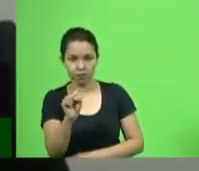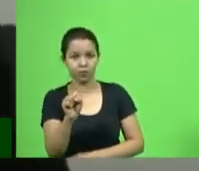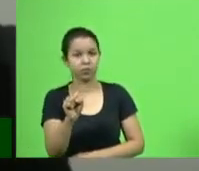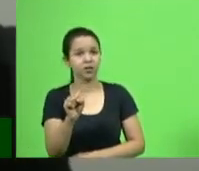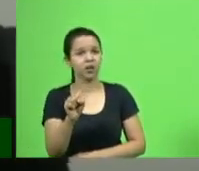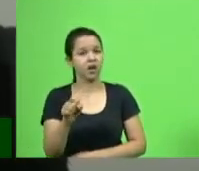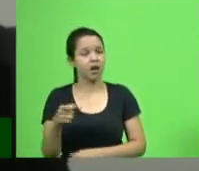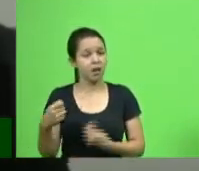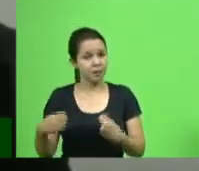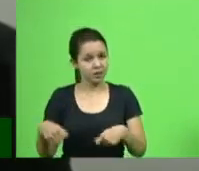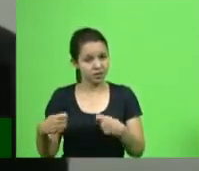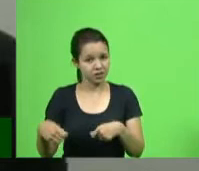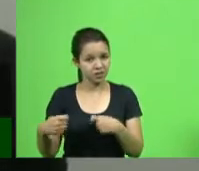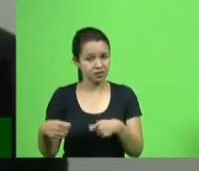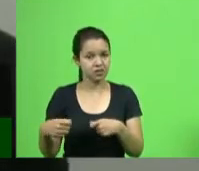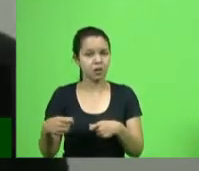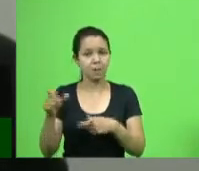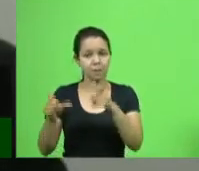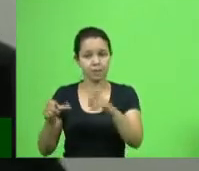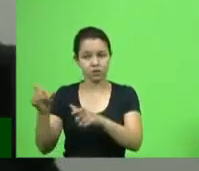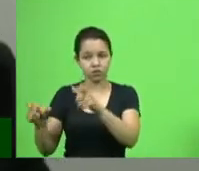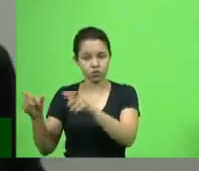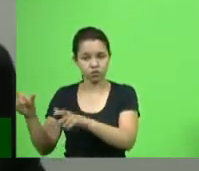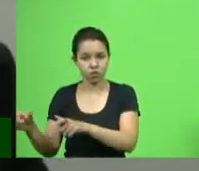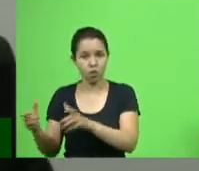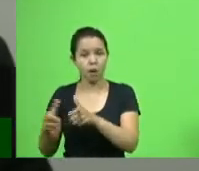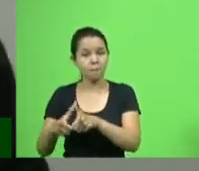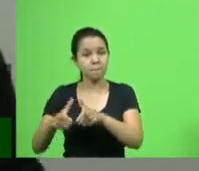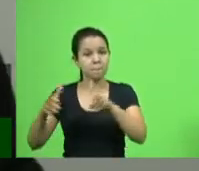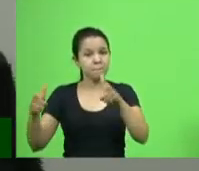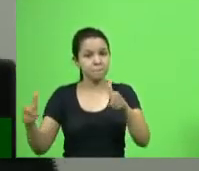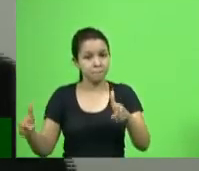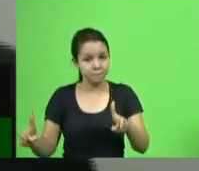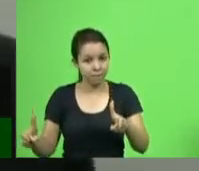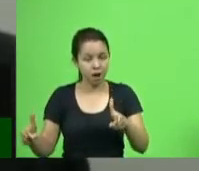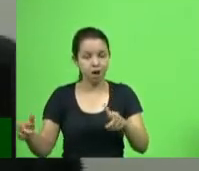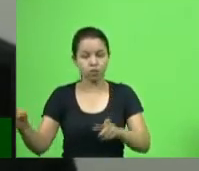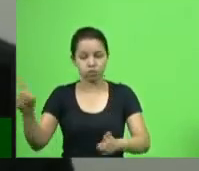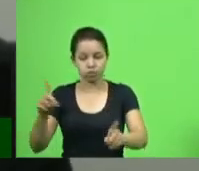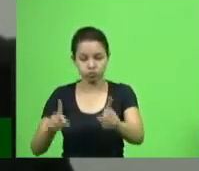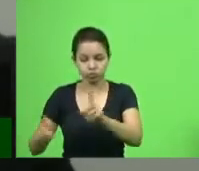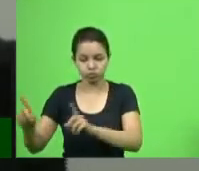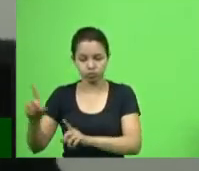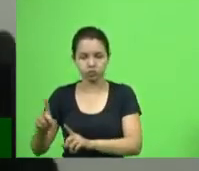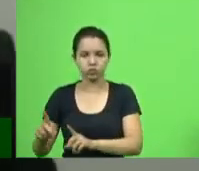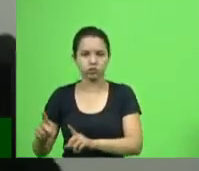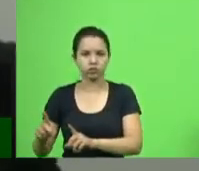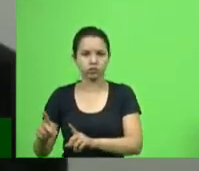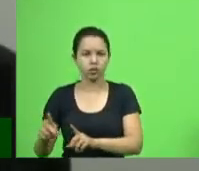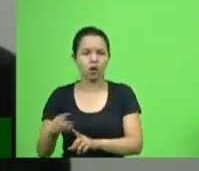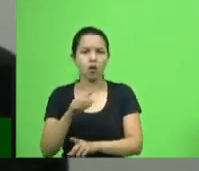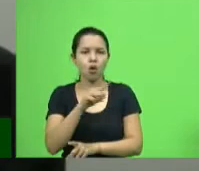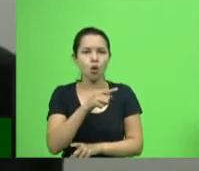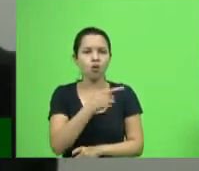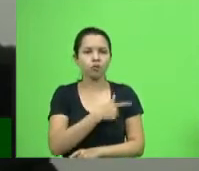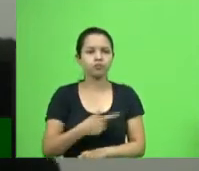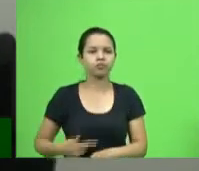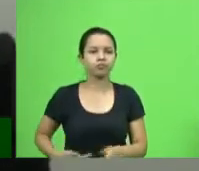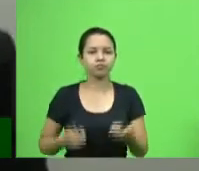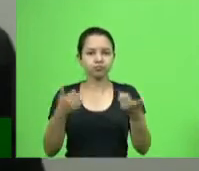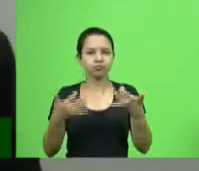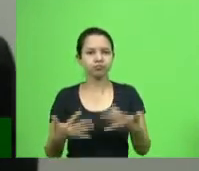que seja cumprida, de fato, a função social. Qual é a desculpa do governo? Que existem